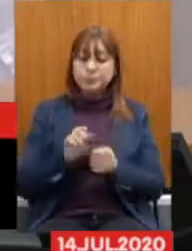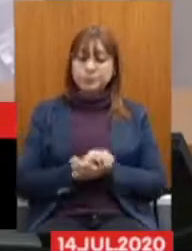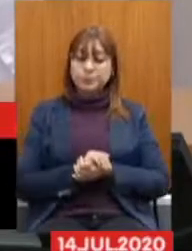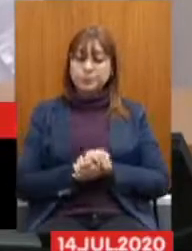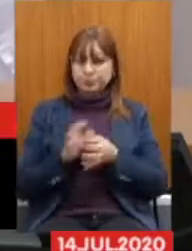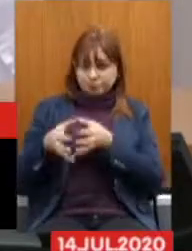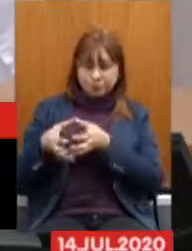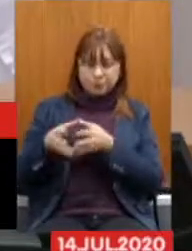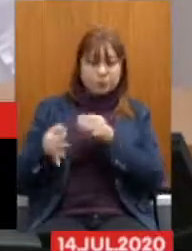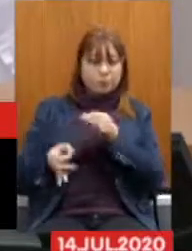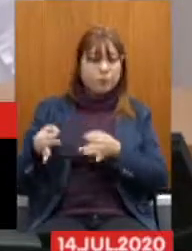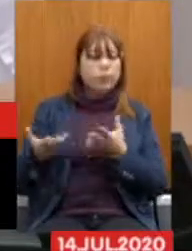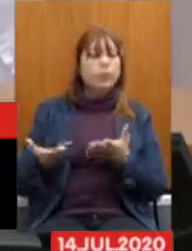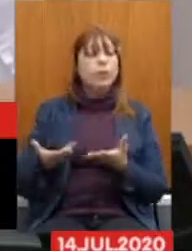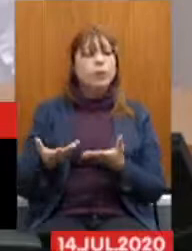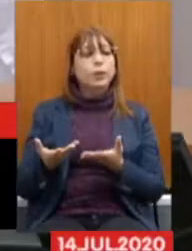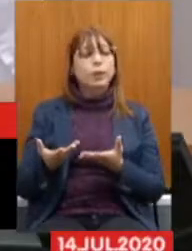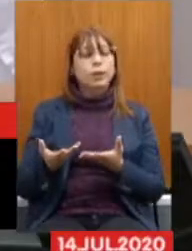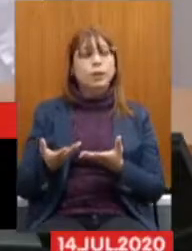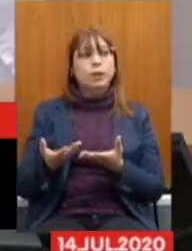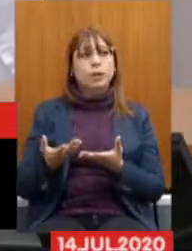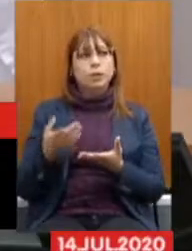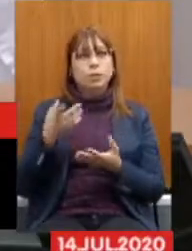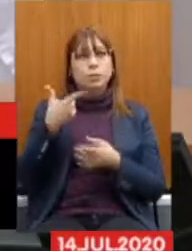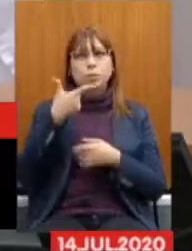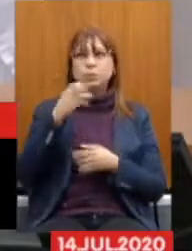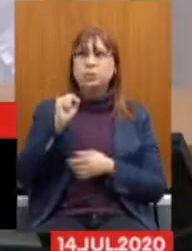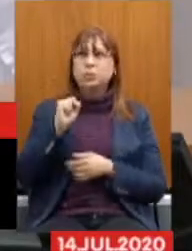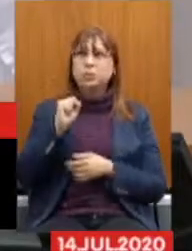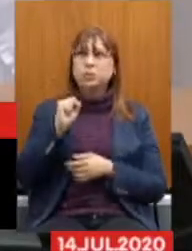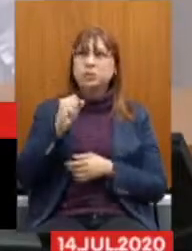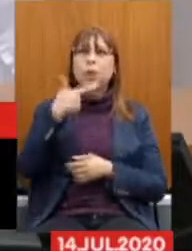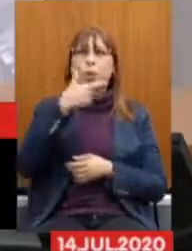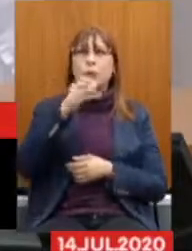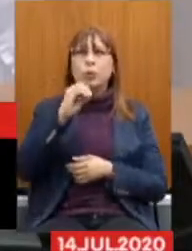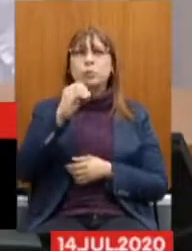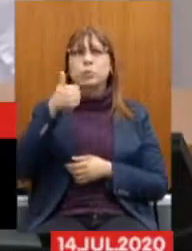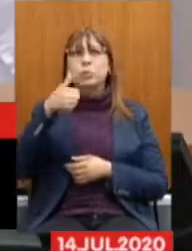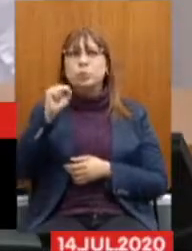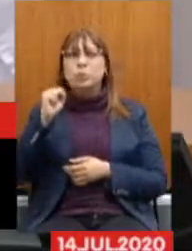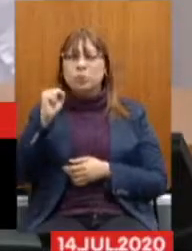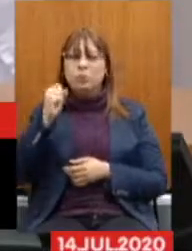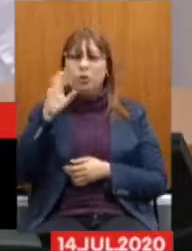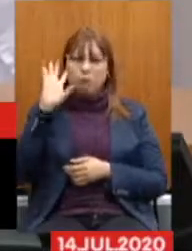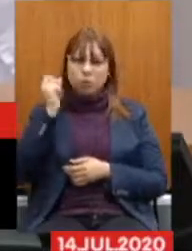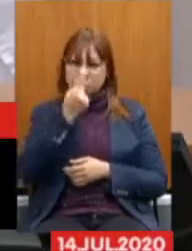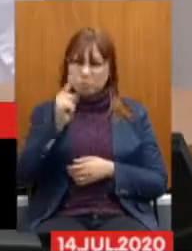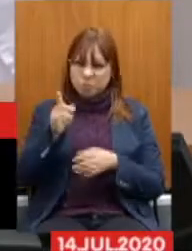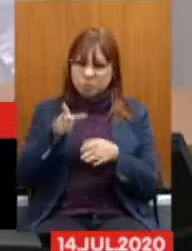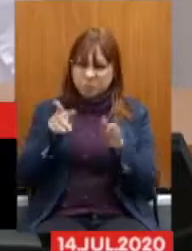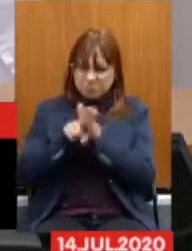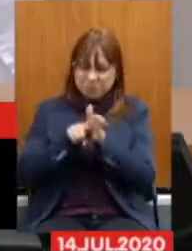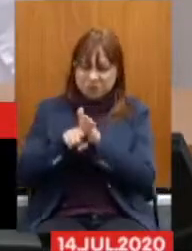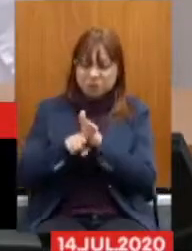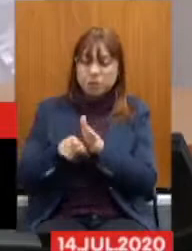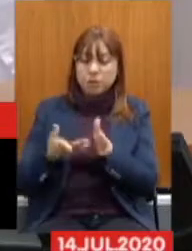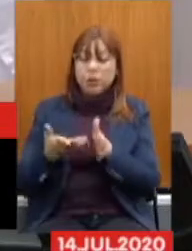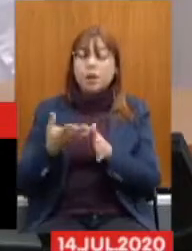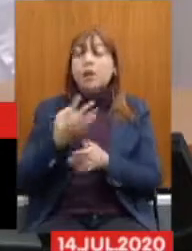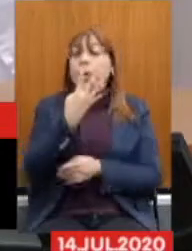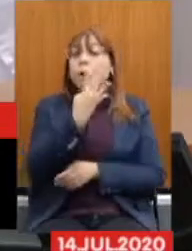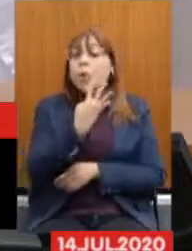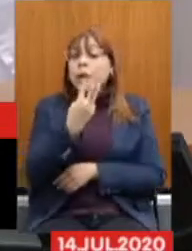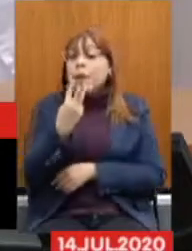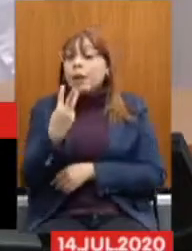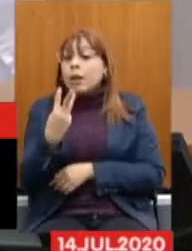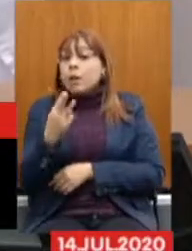ano 2018 É a última É a última pesquisa Mas só trazer Para os dados De agora Dois anos depois 43